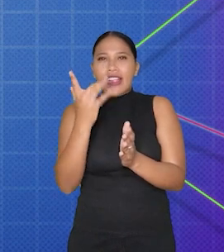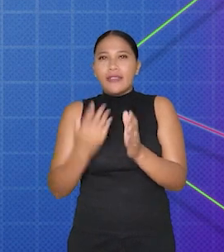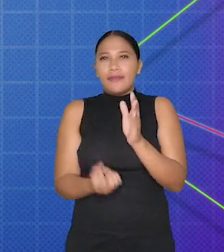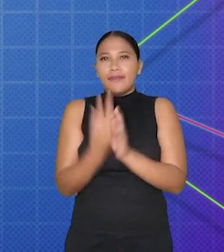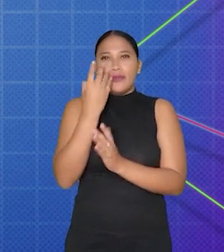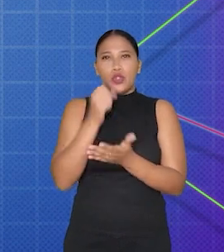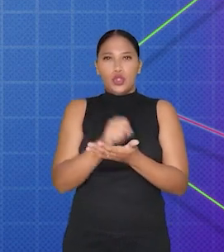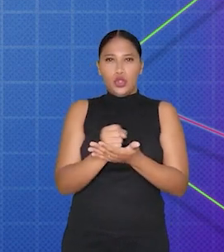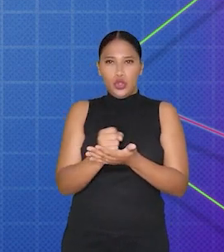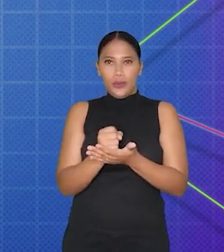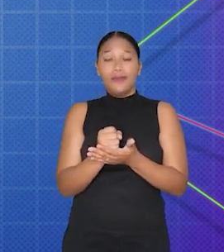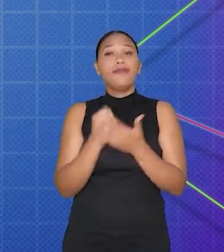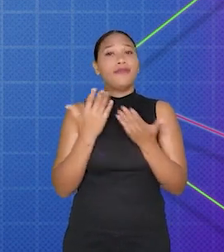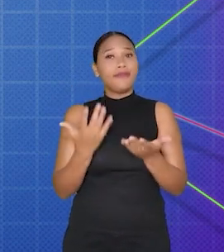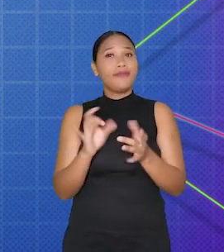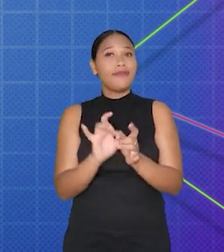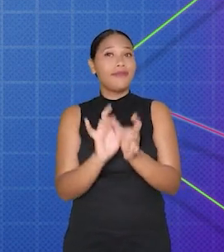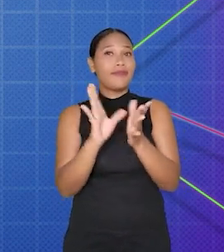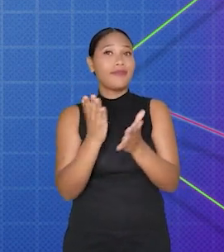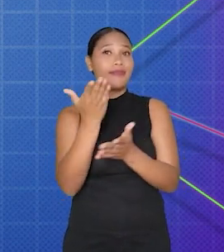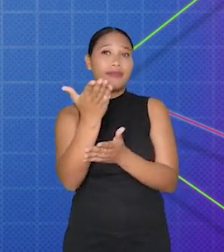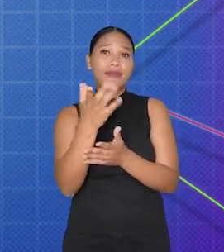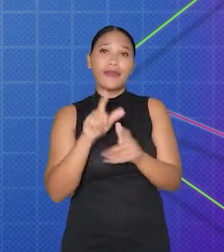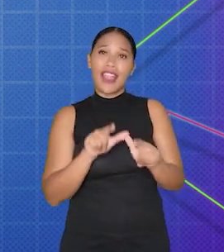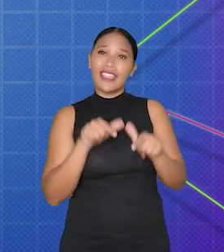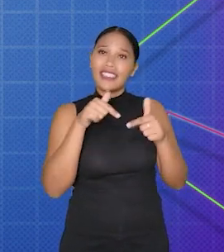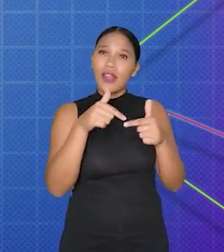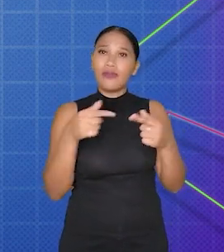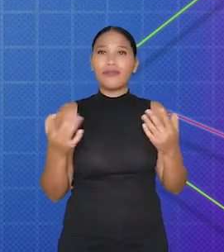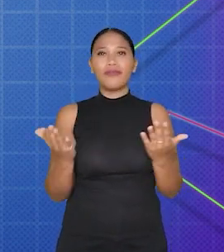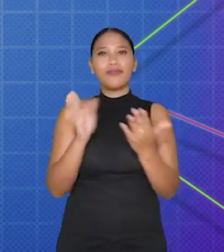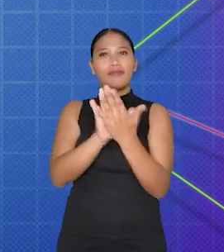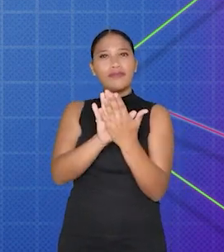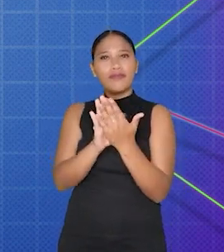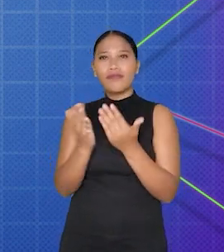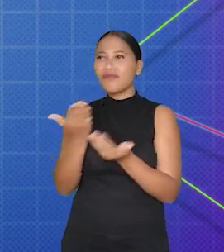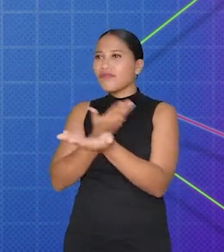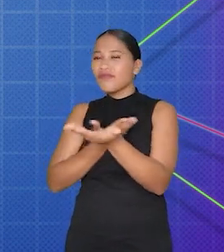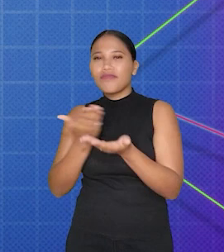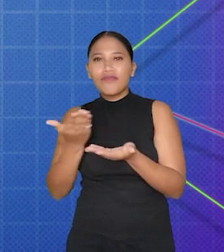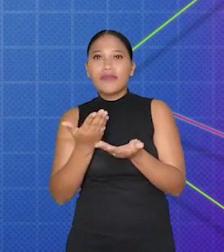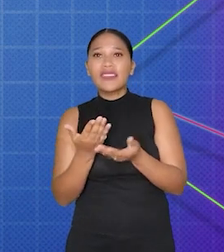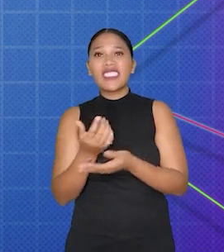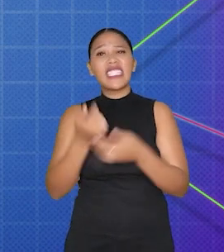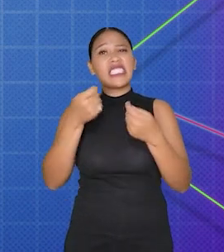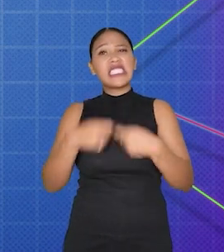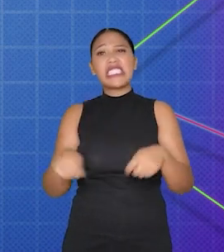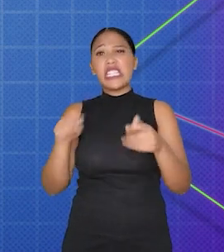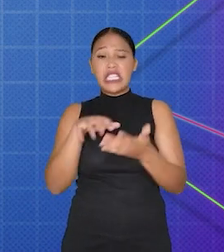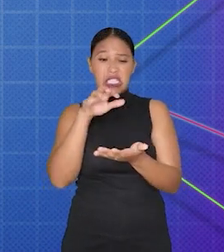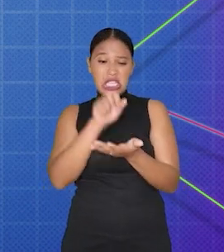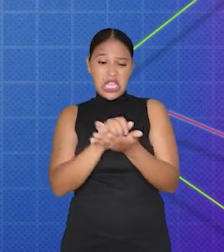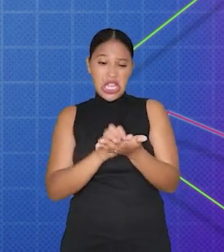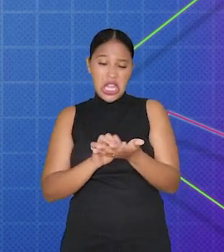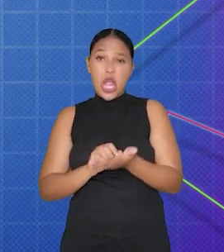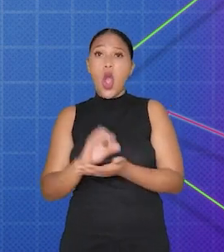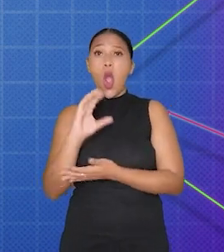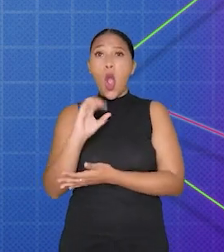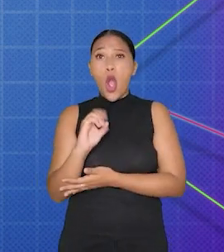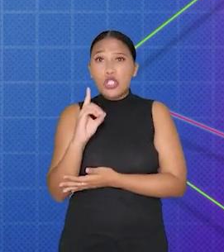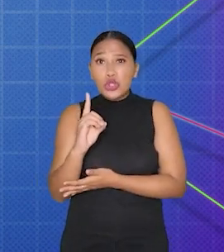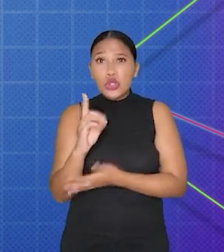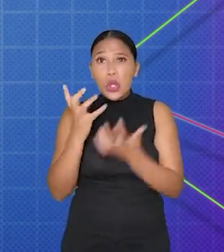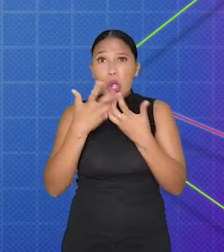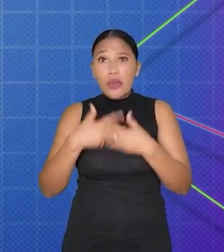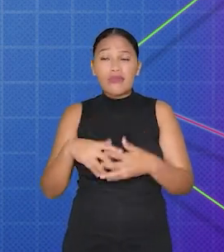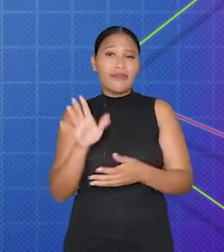desenvolvimento de jogos, uma vez que permitem adicionar ações e interações a objetos sem necessidade de escrever código